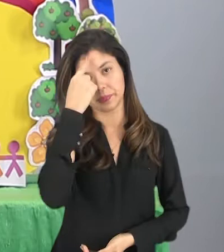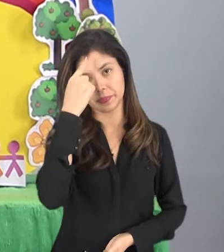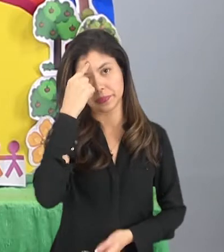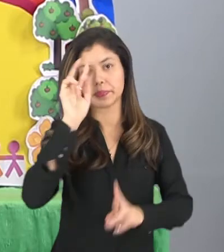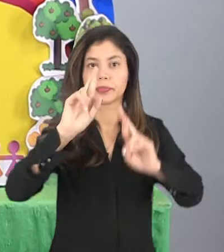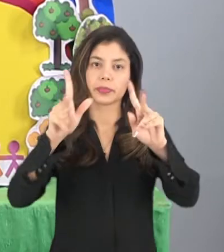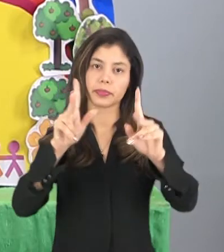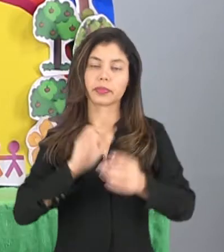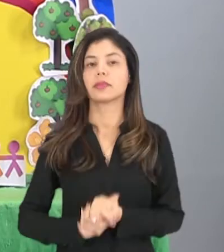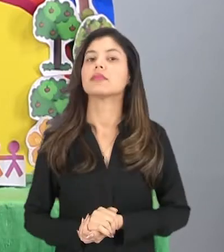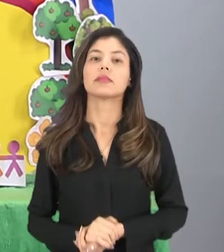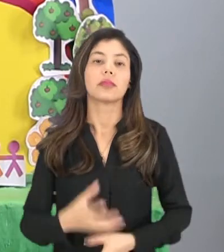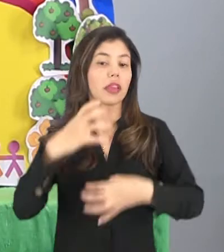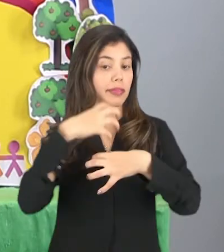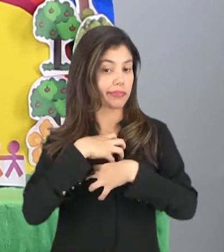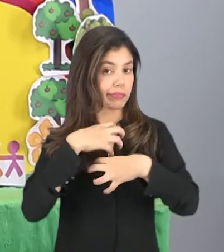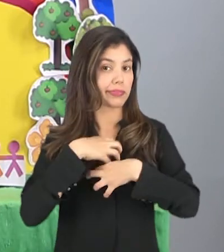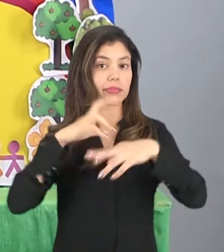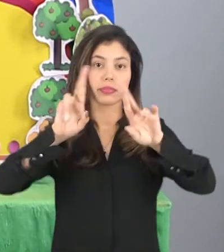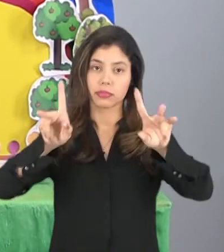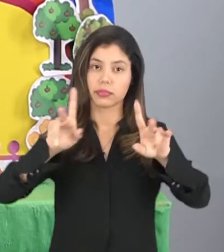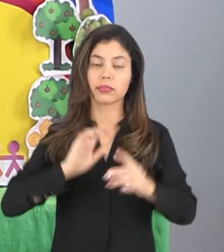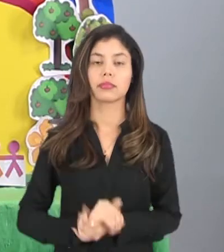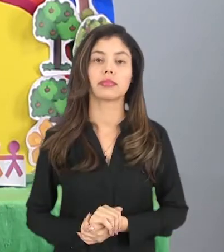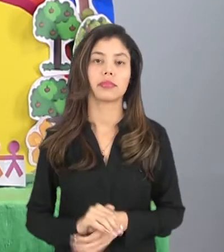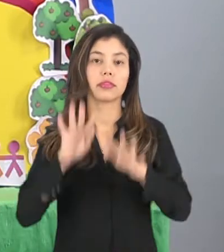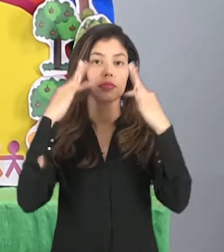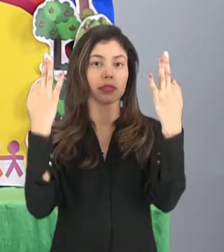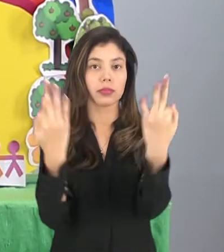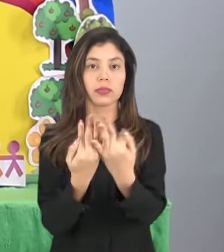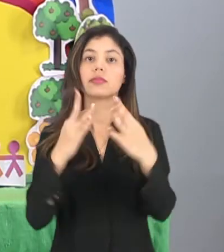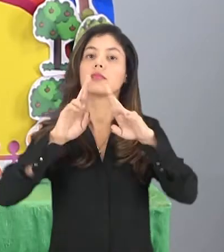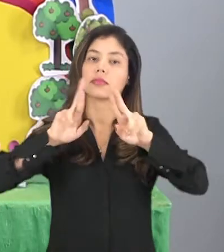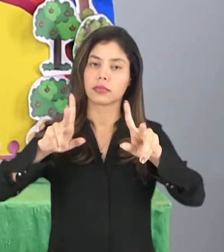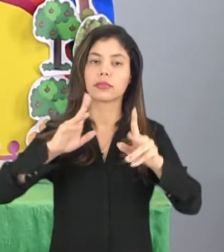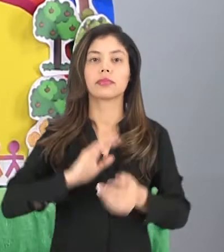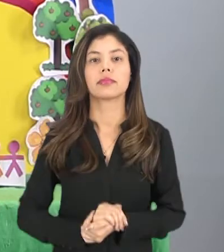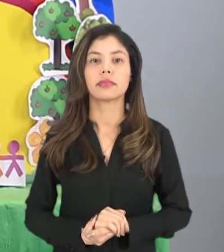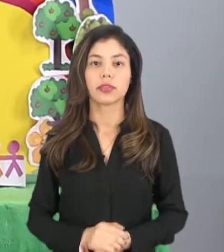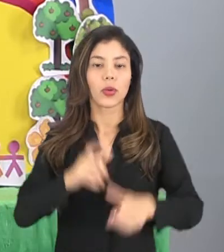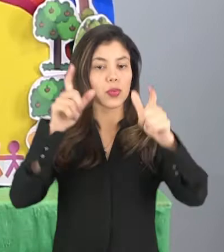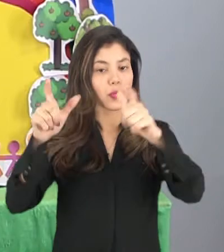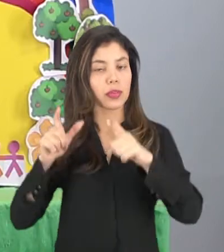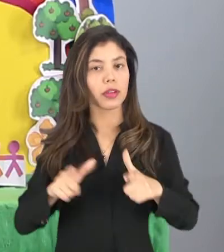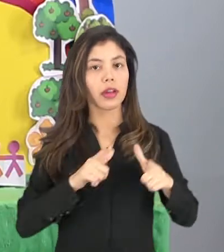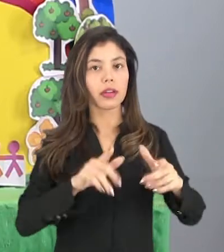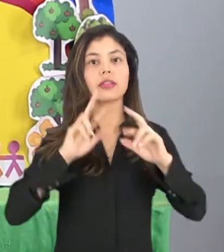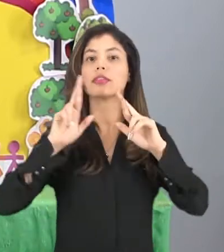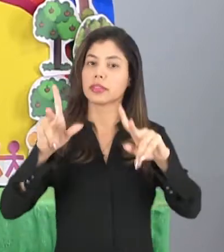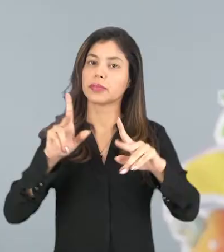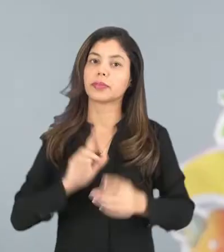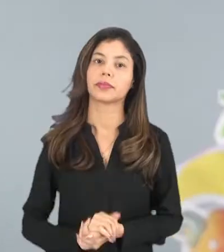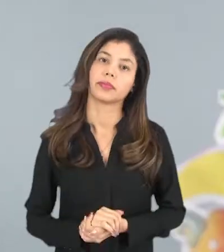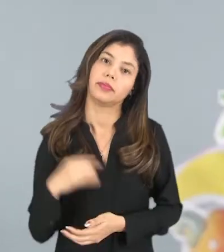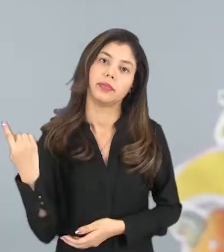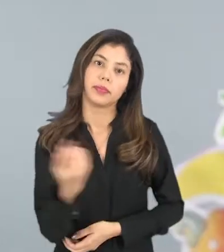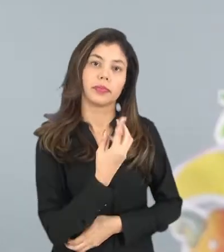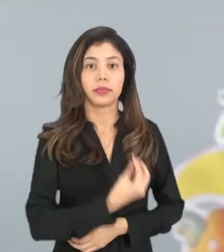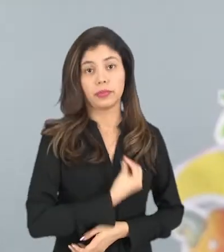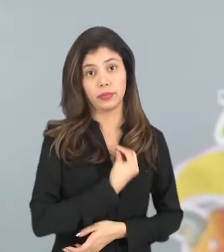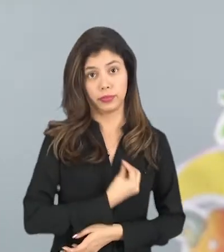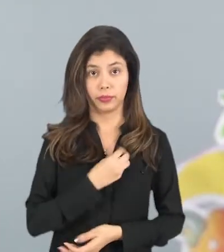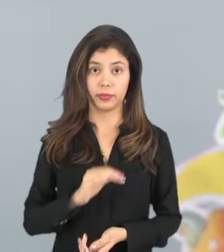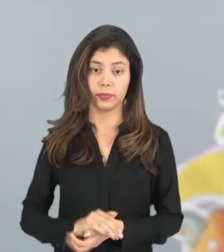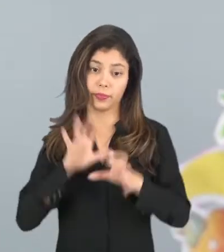diferentes, jeitos diferentes, famílias diferentes, ambientes diferentes. A nossa vida